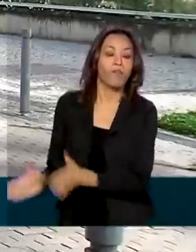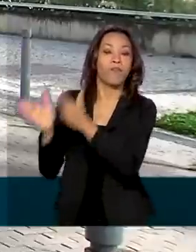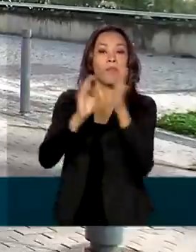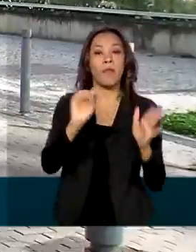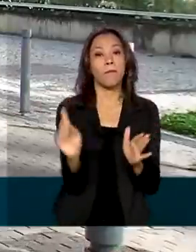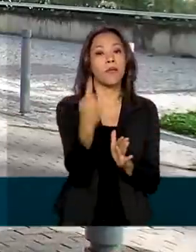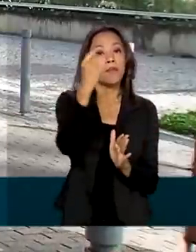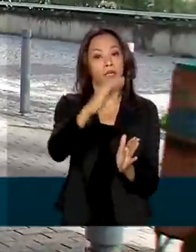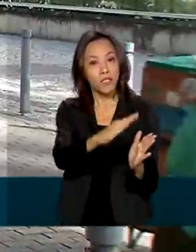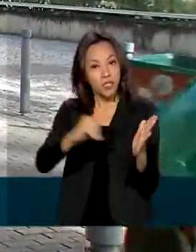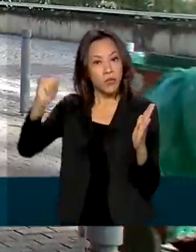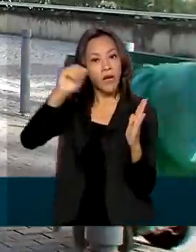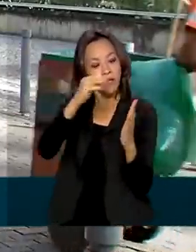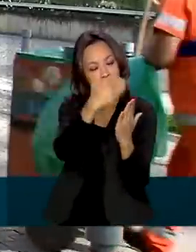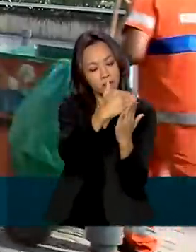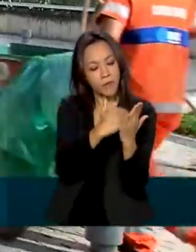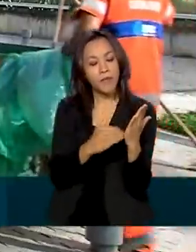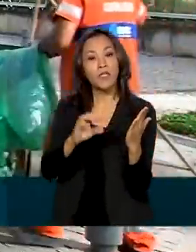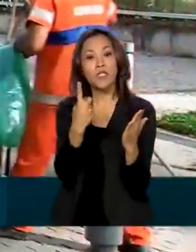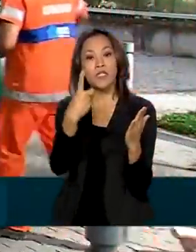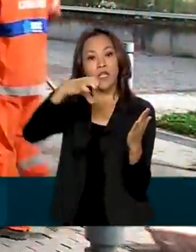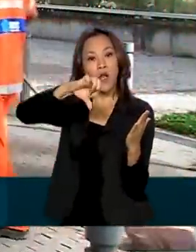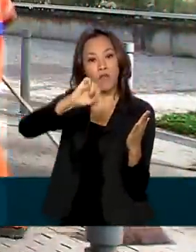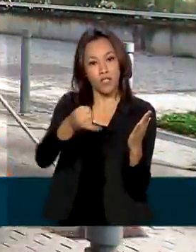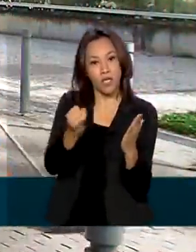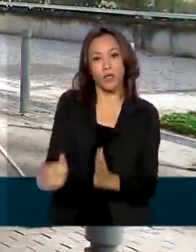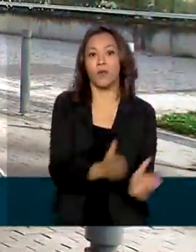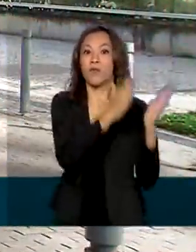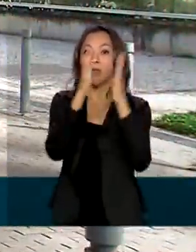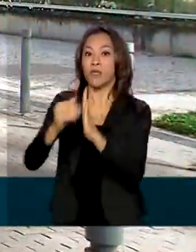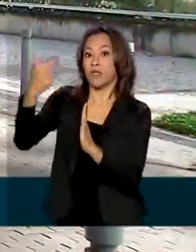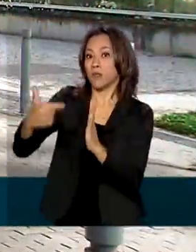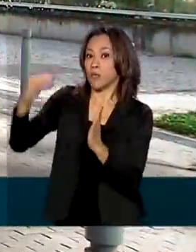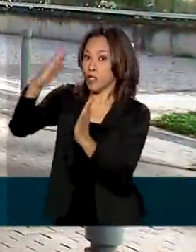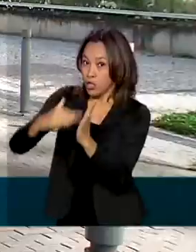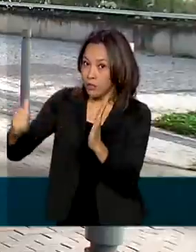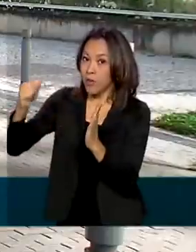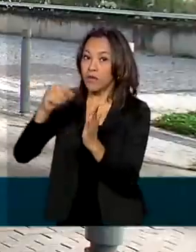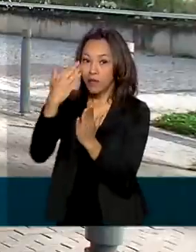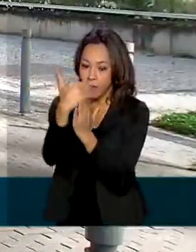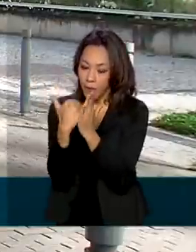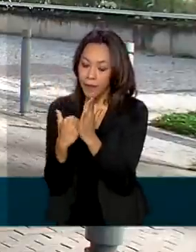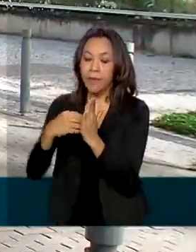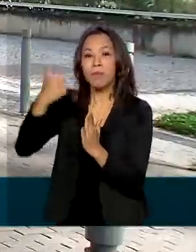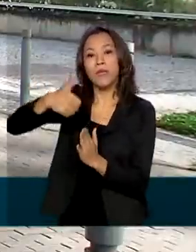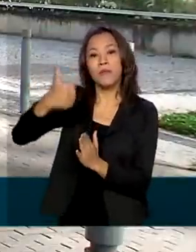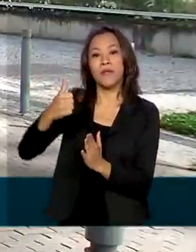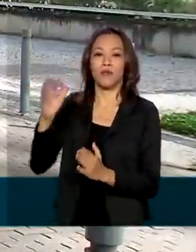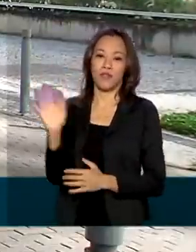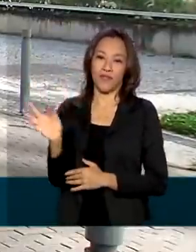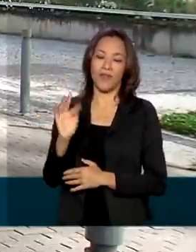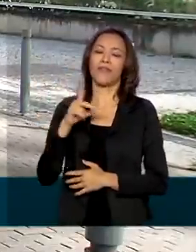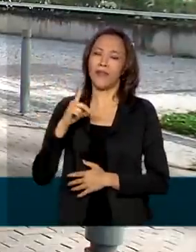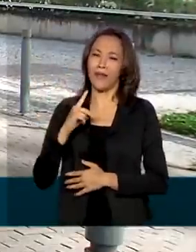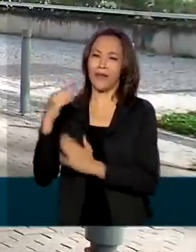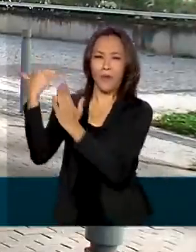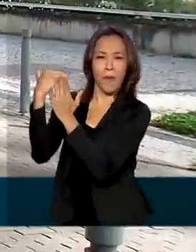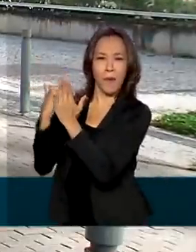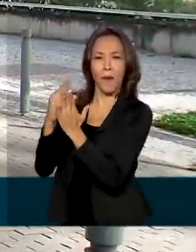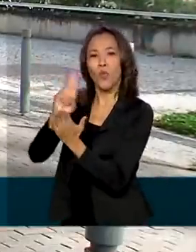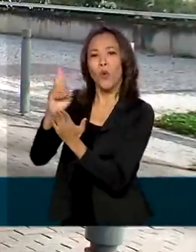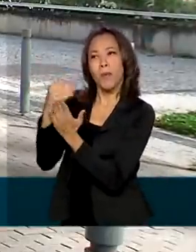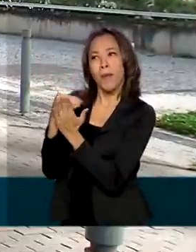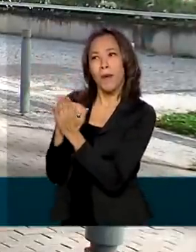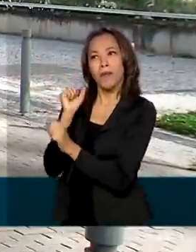divulgado no dia 19 de janeiro, da segunda chamada em 1º de fevereiro. Também há a lista de espera que será